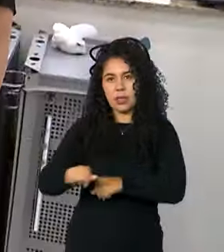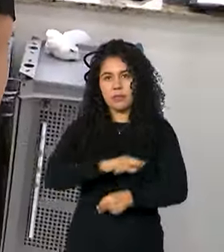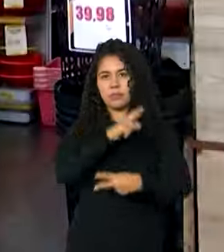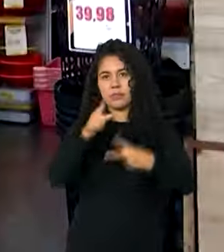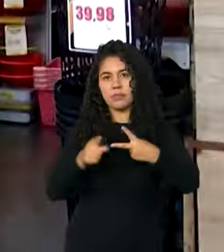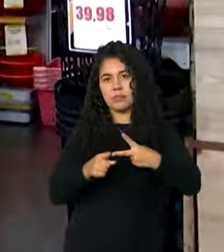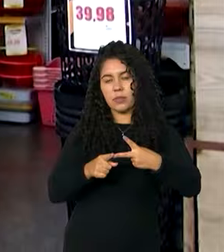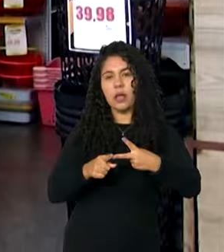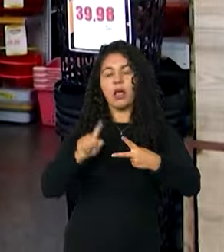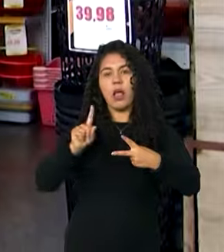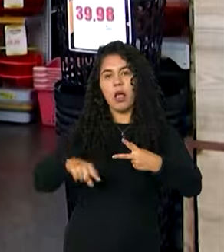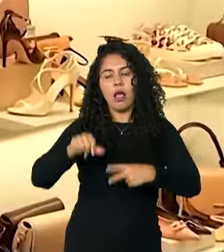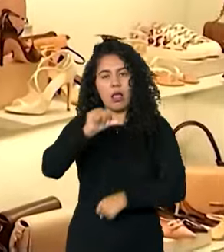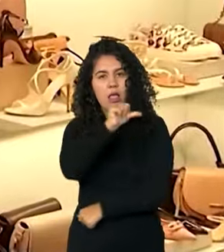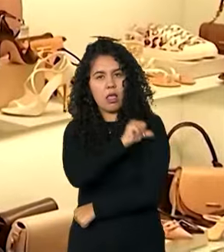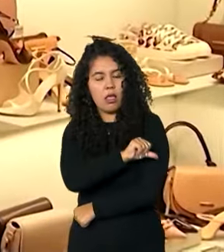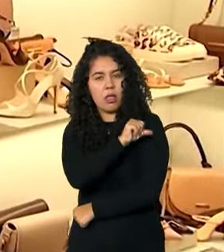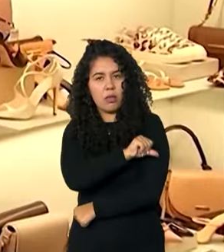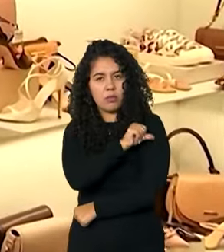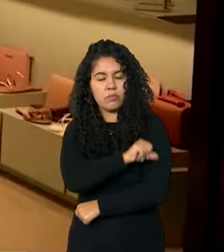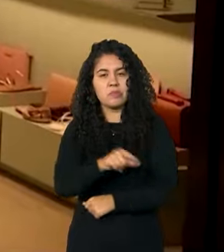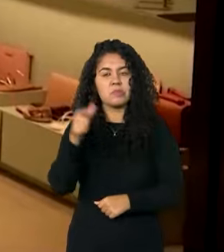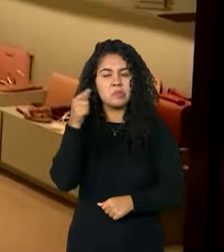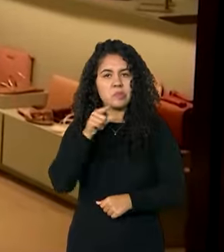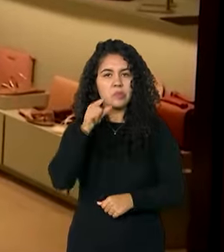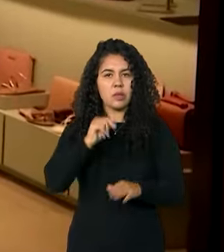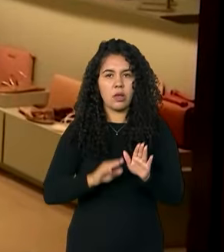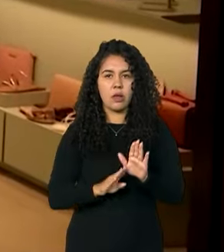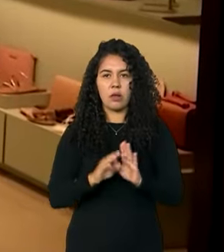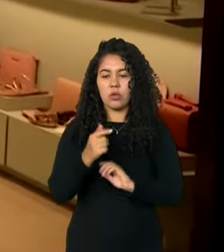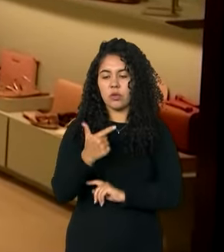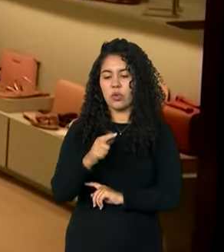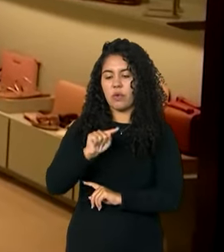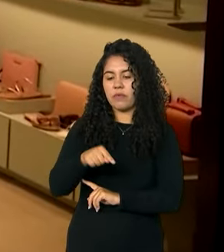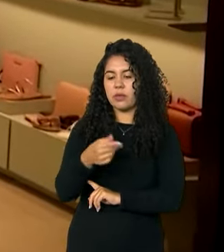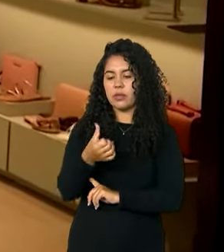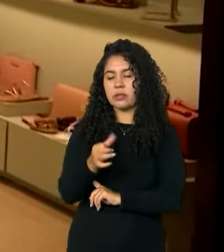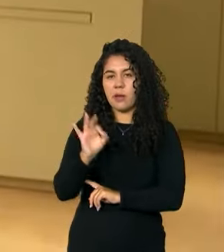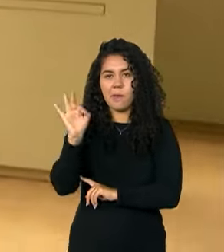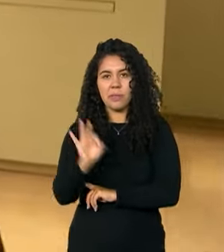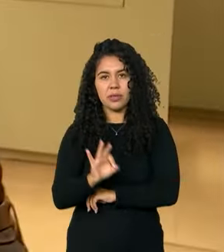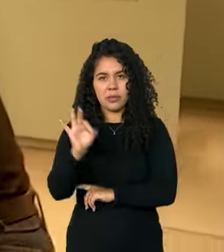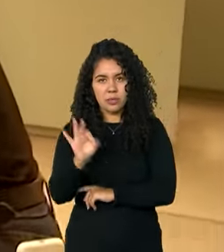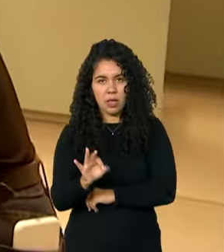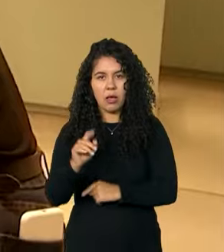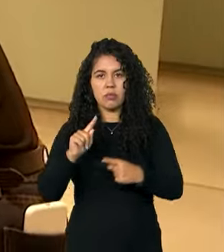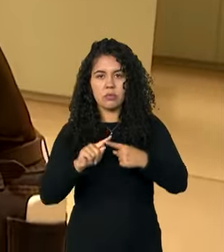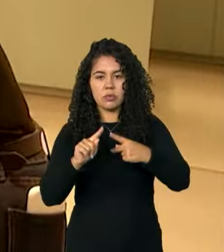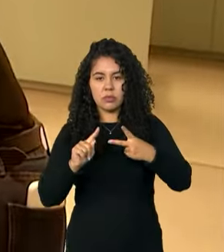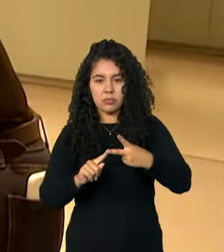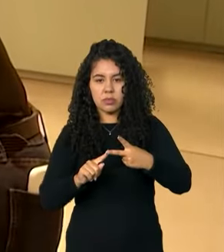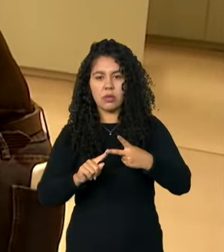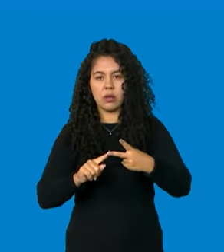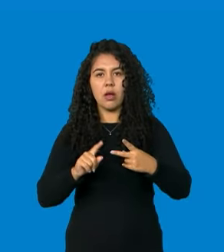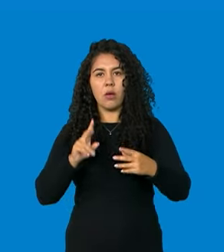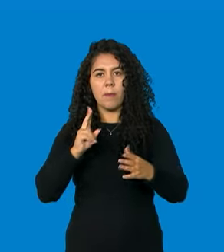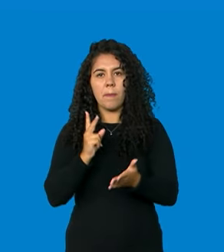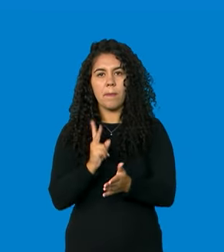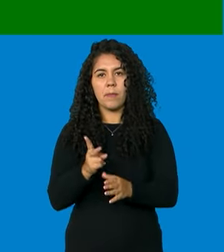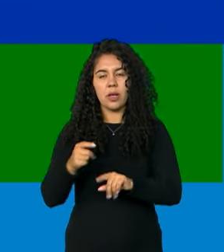Janeiro, que apresentou uma expansão de 2,6%, ambas frente ao mês anterior.